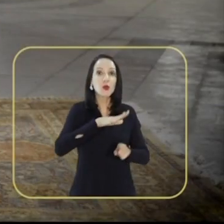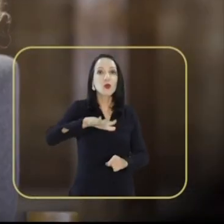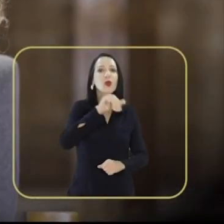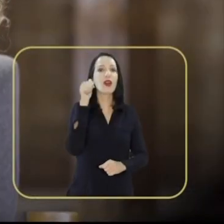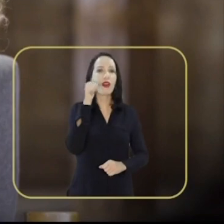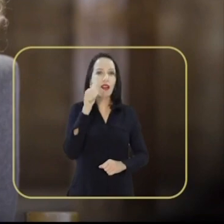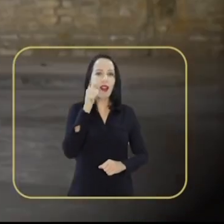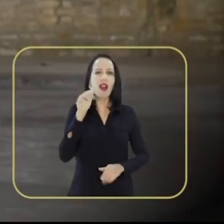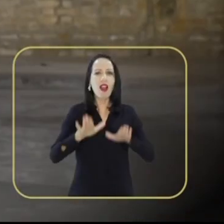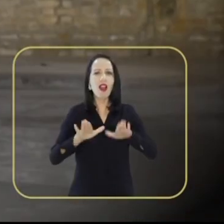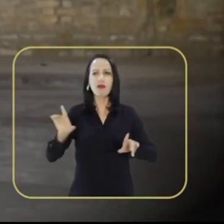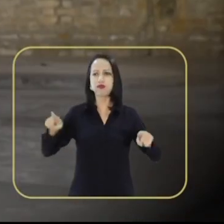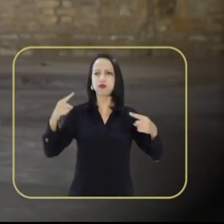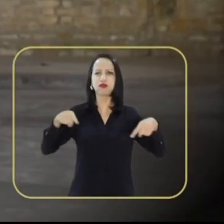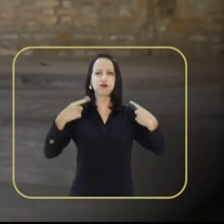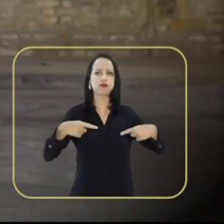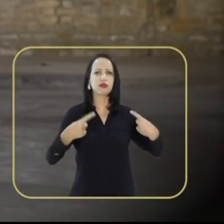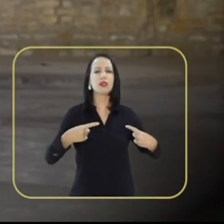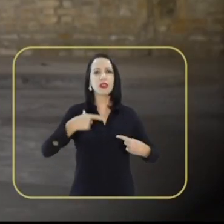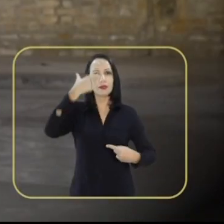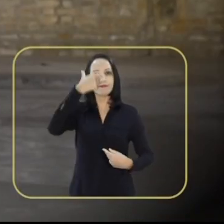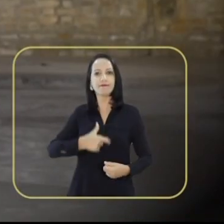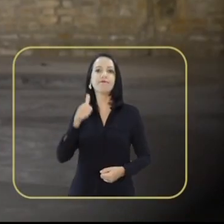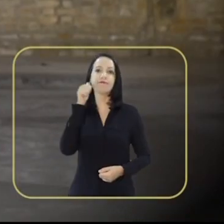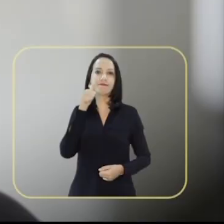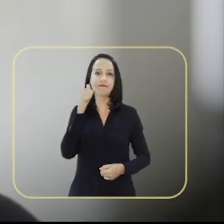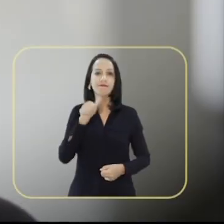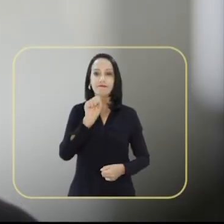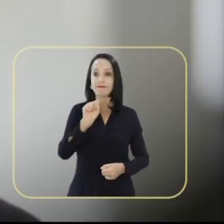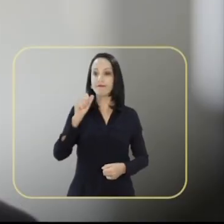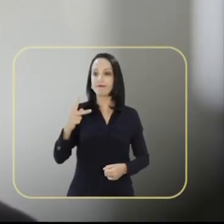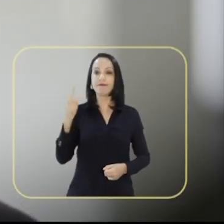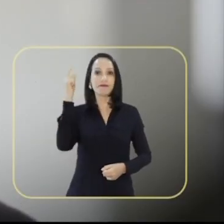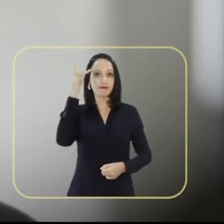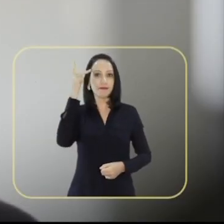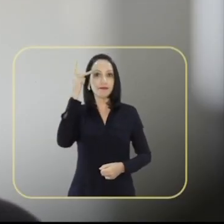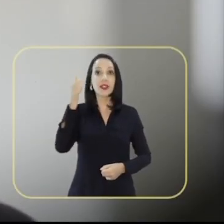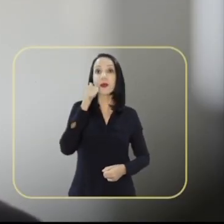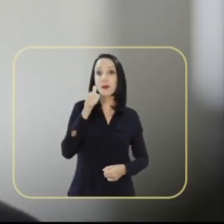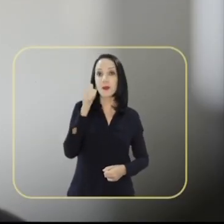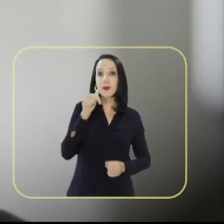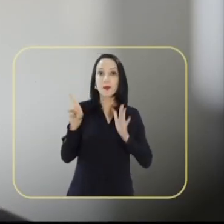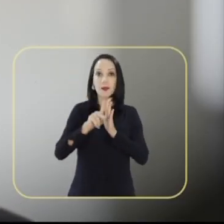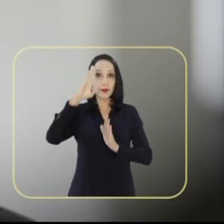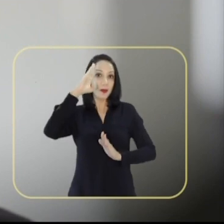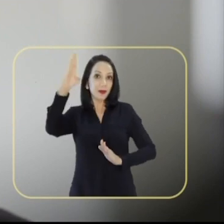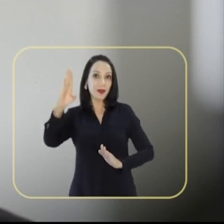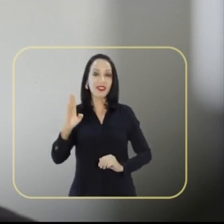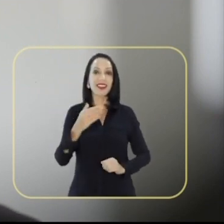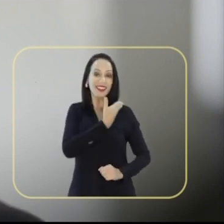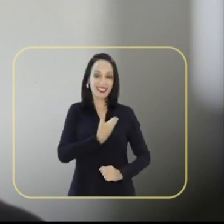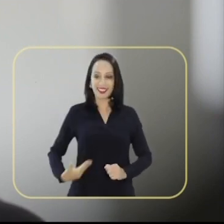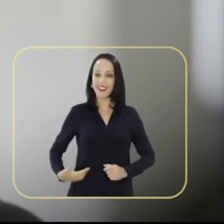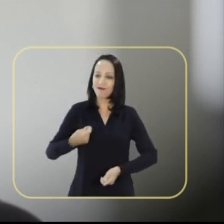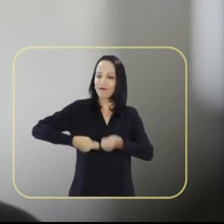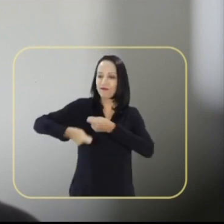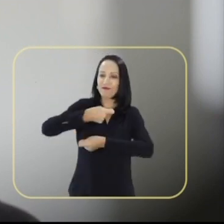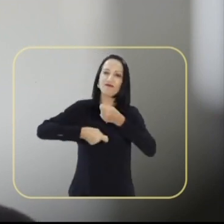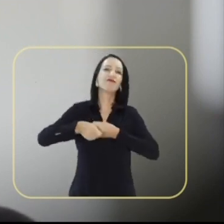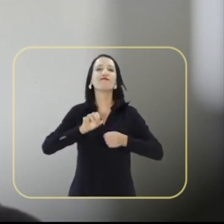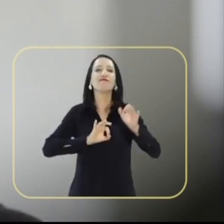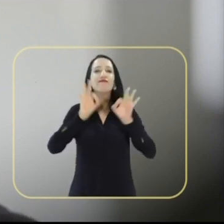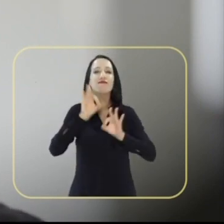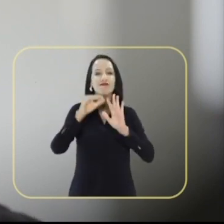mulheres. Às vezes você é julgada pelo fato de você ser mulher. O SP das Mulheres será uma prioridade do meu governo. Com uma série de